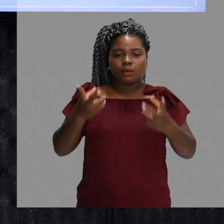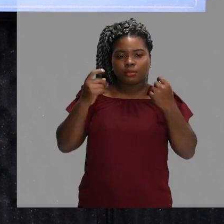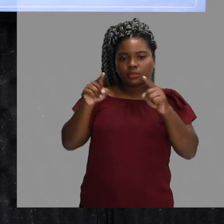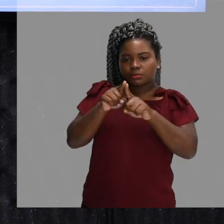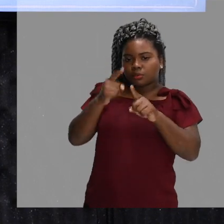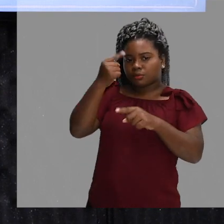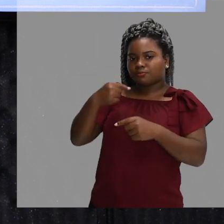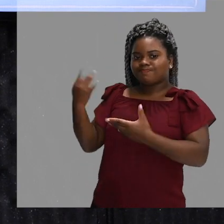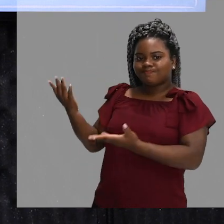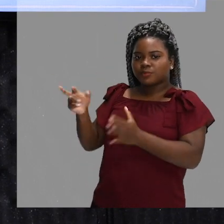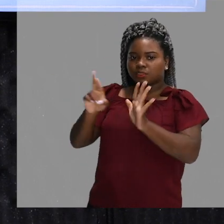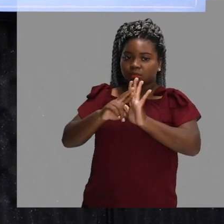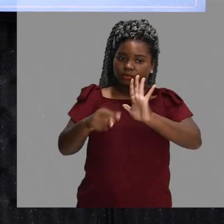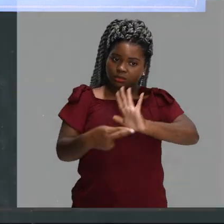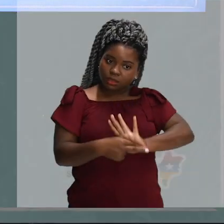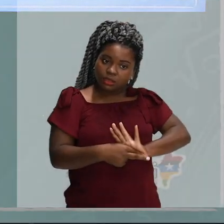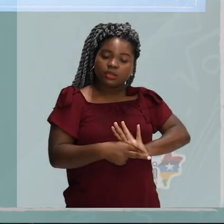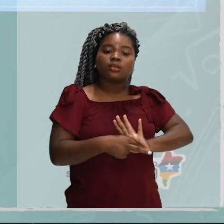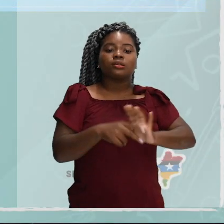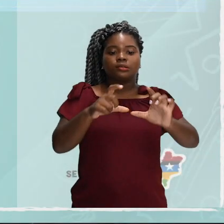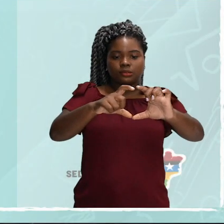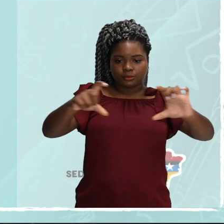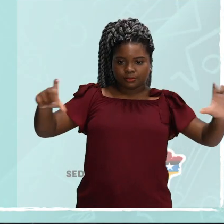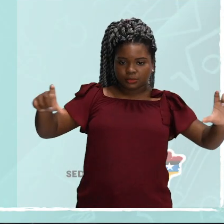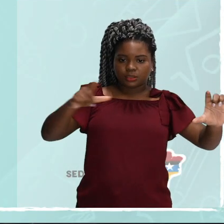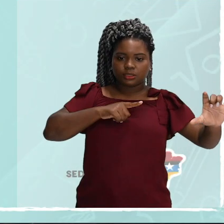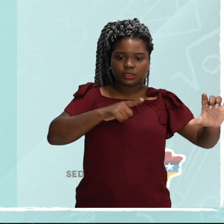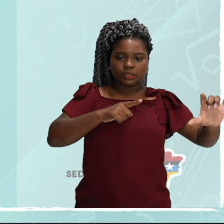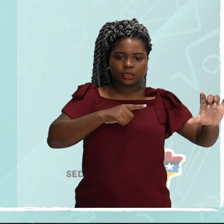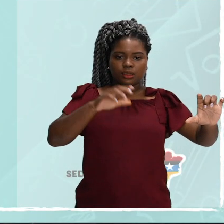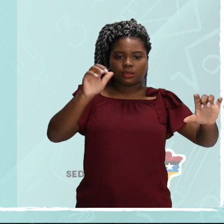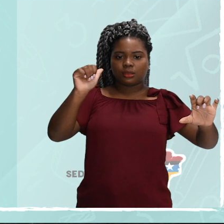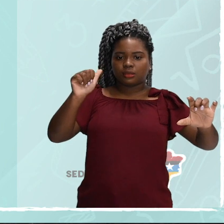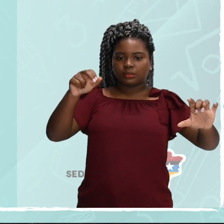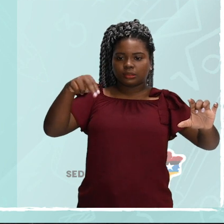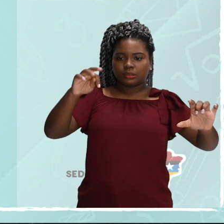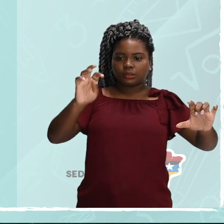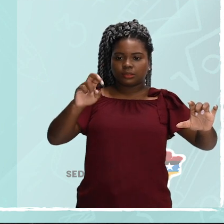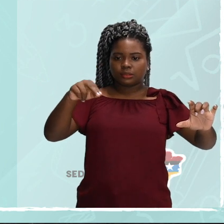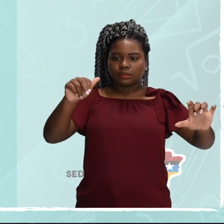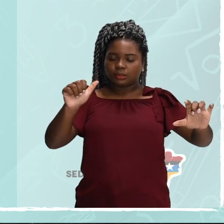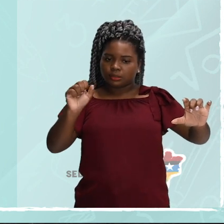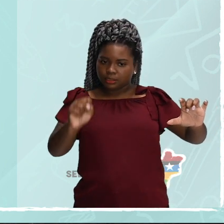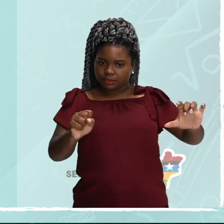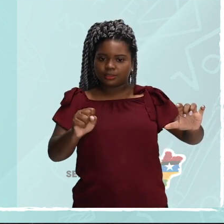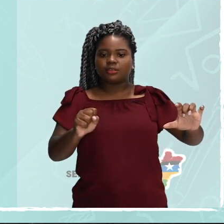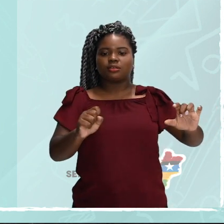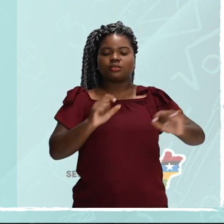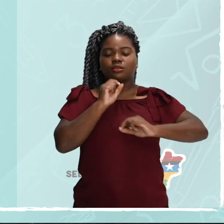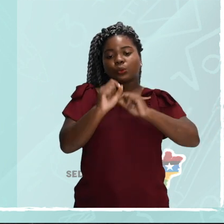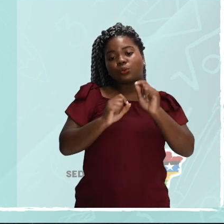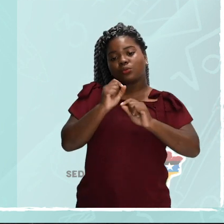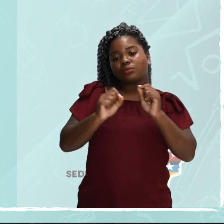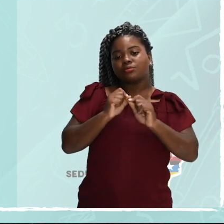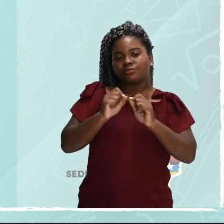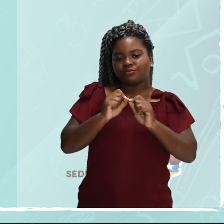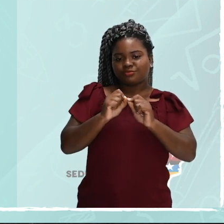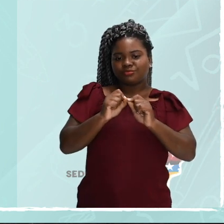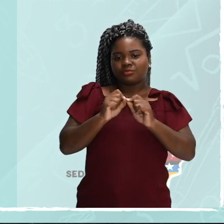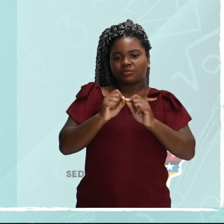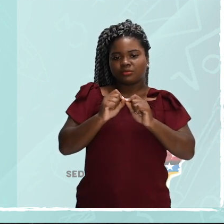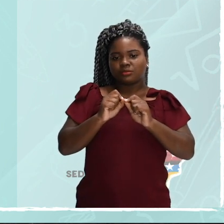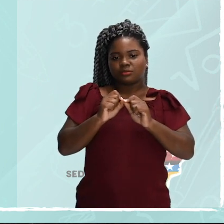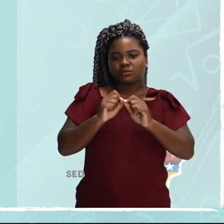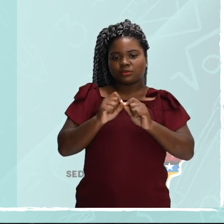Percebam, pessoal, que nas redes também existem umas antenas. O que são essas antenas? São varas flexíveis com 1